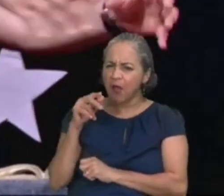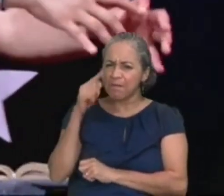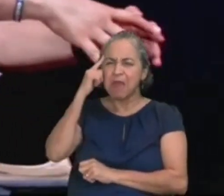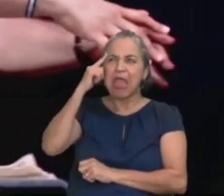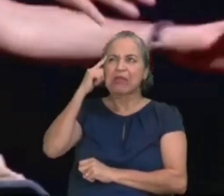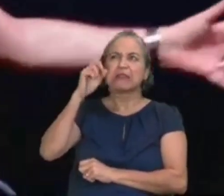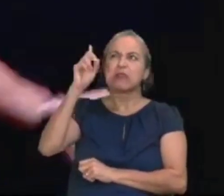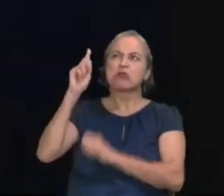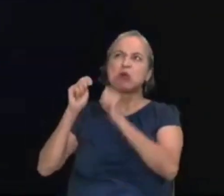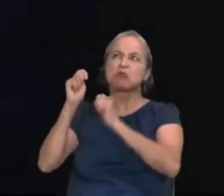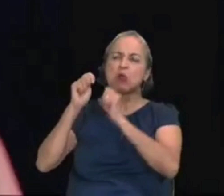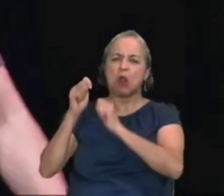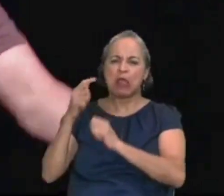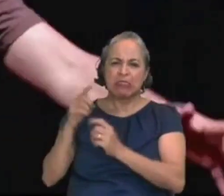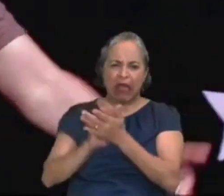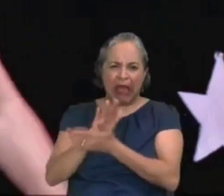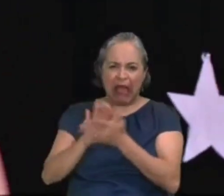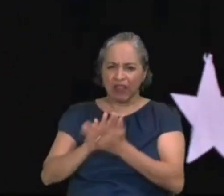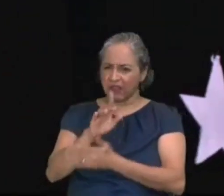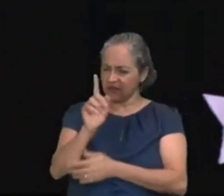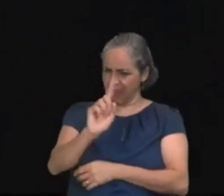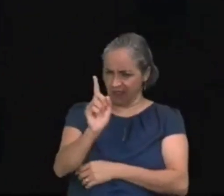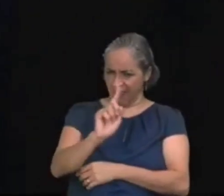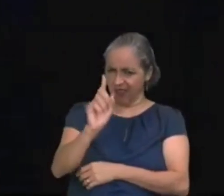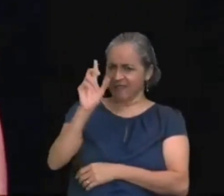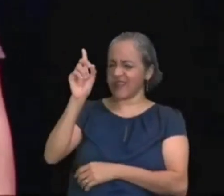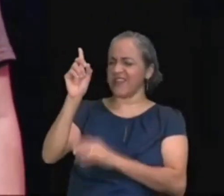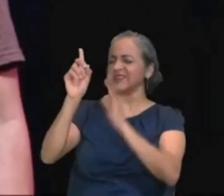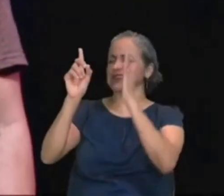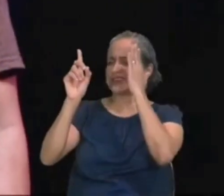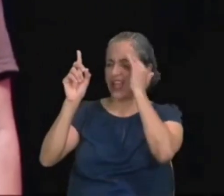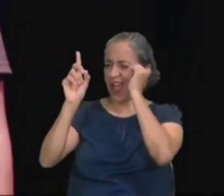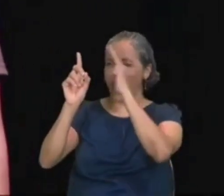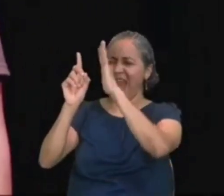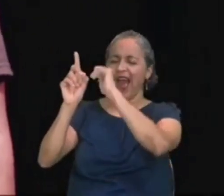que, as coisas que estão acontecendo, é porque Deus, foi dar uma soneca,